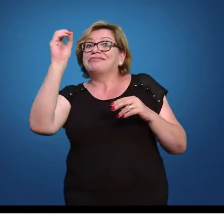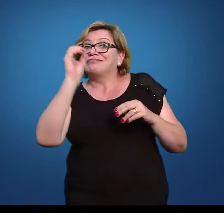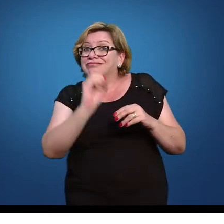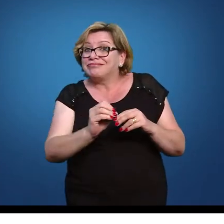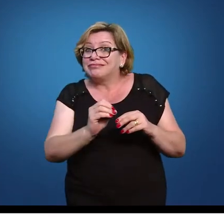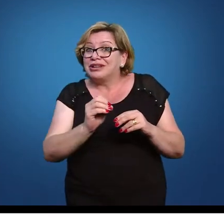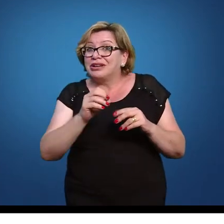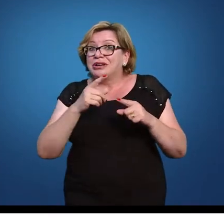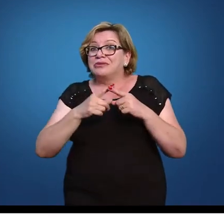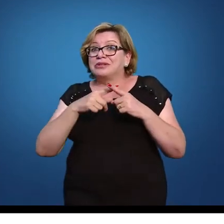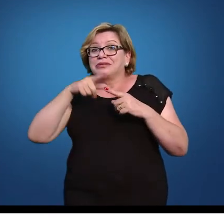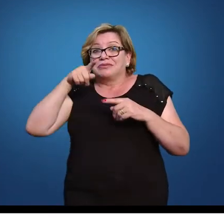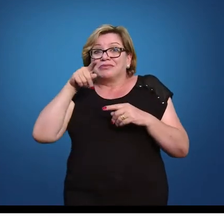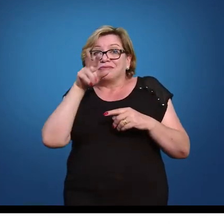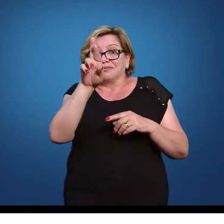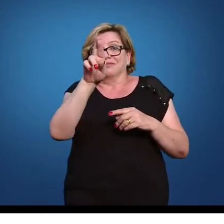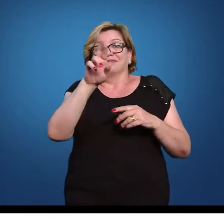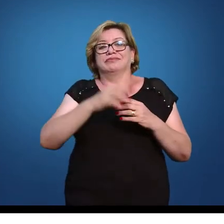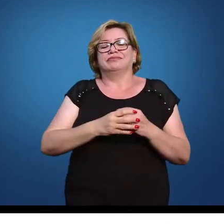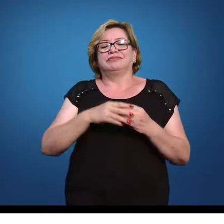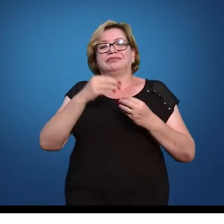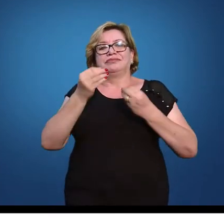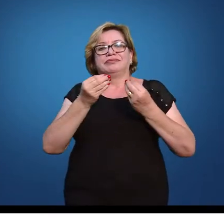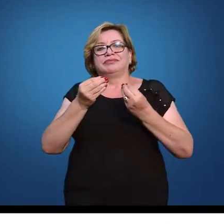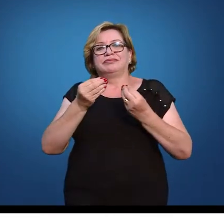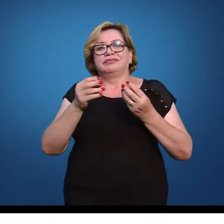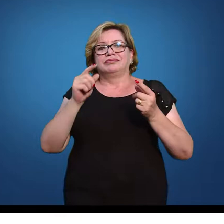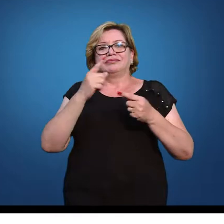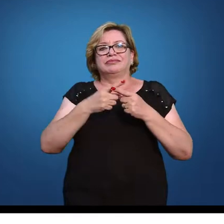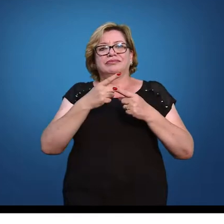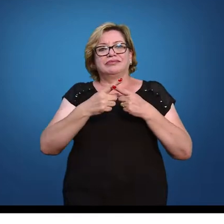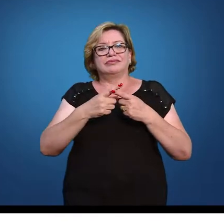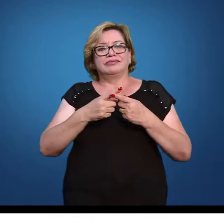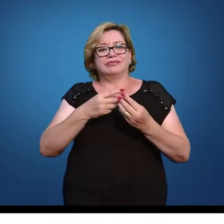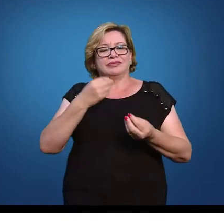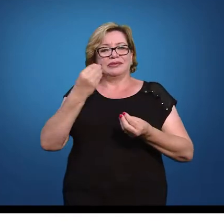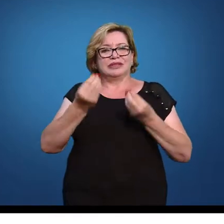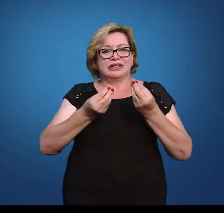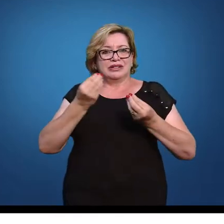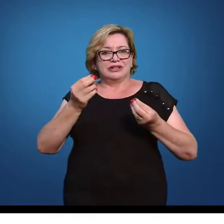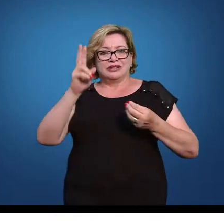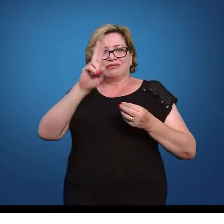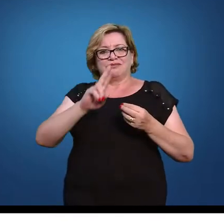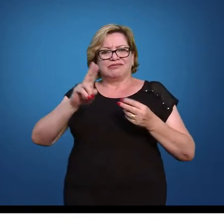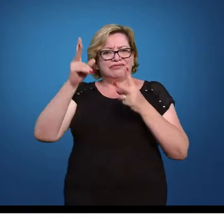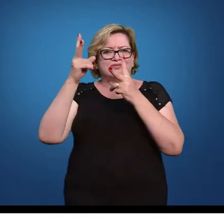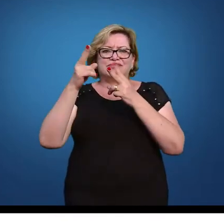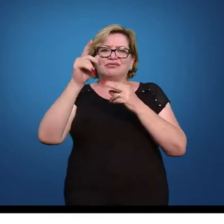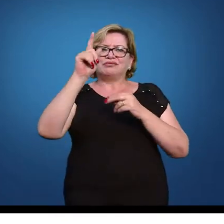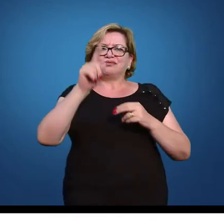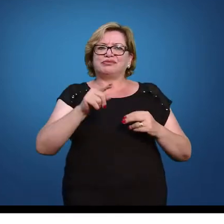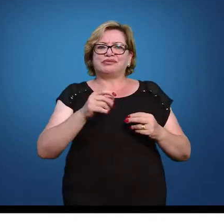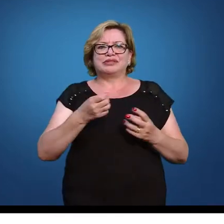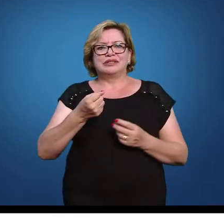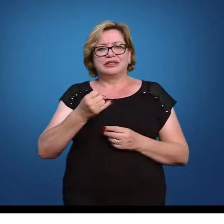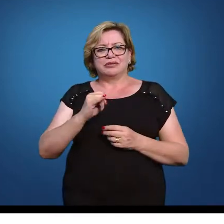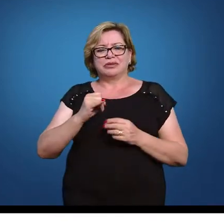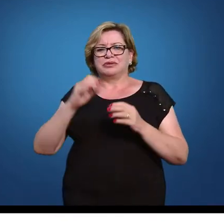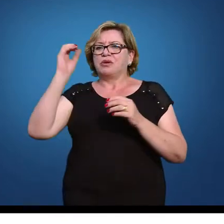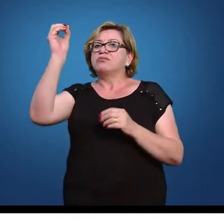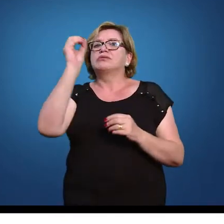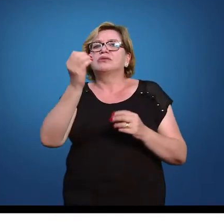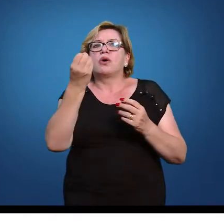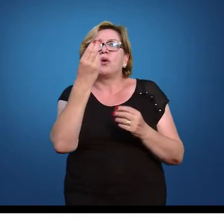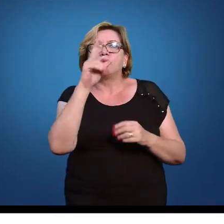probabilidade, mas eu não coloquei qual a probabilidade. Até para vocês entenderem que isso funciona da mesma forma. Quando eu estou falando qual o